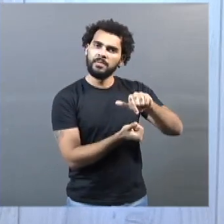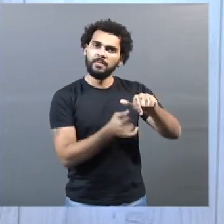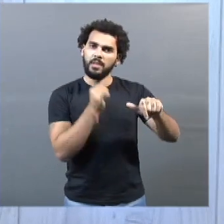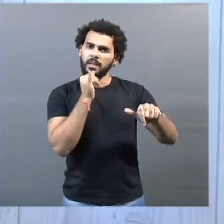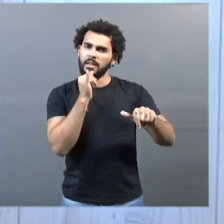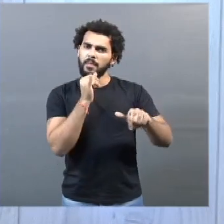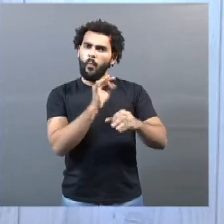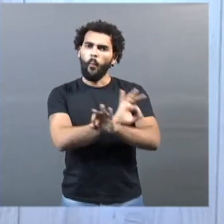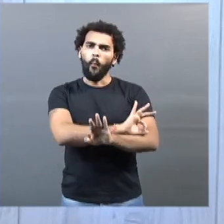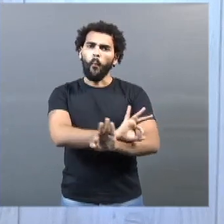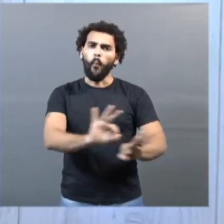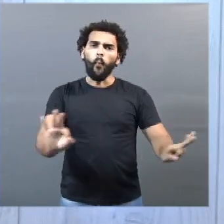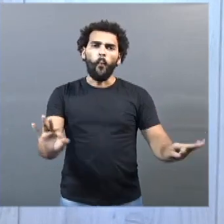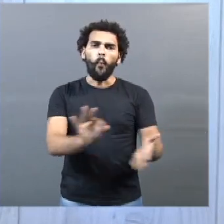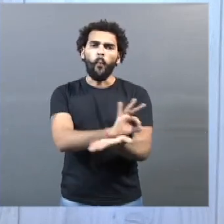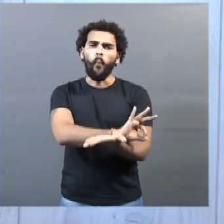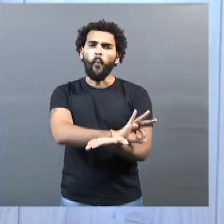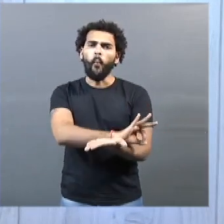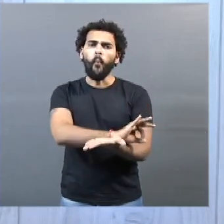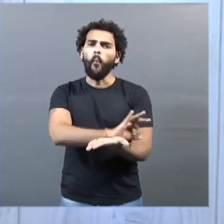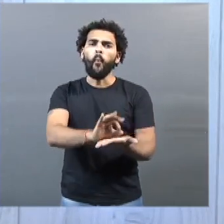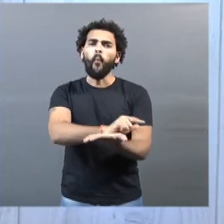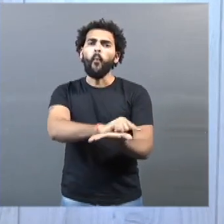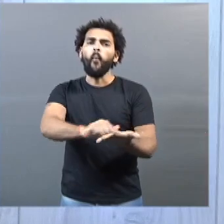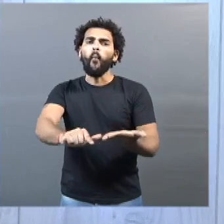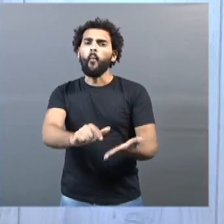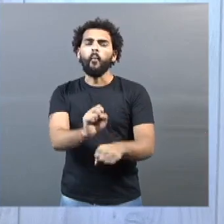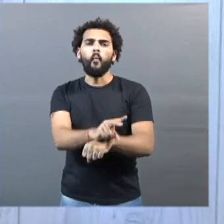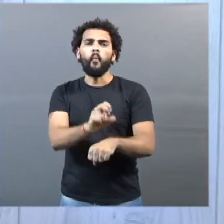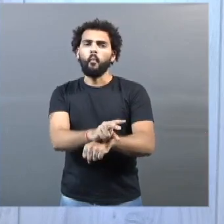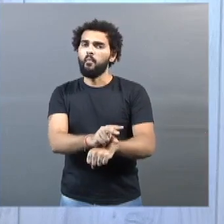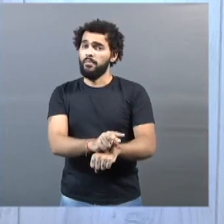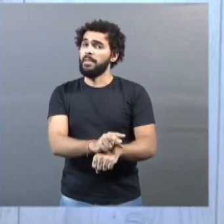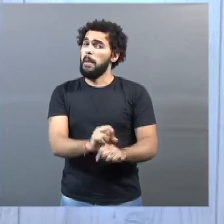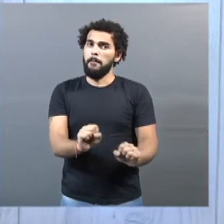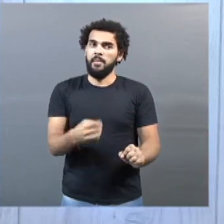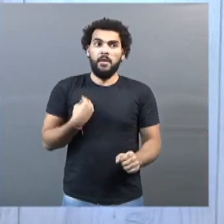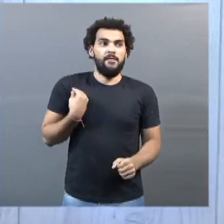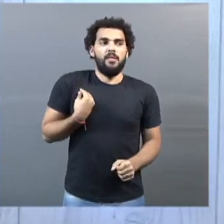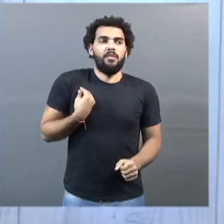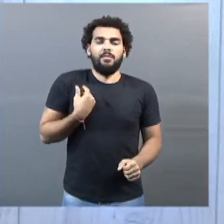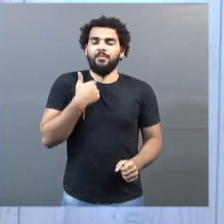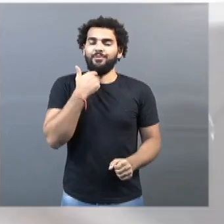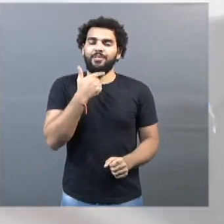talvez a vida nem existisse por aqui. Veja na reportagem que bacana.